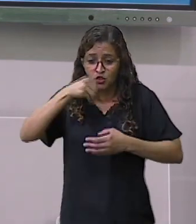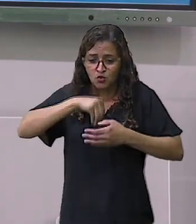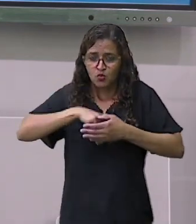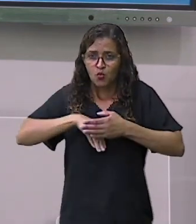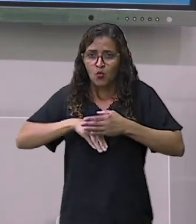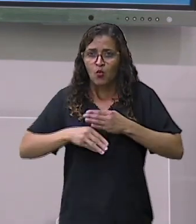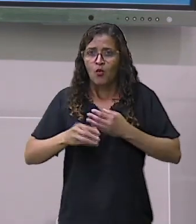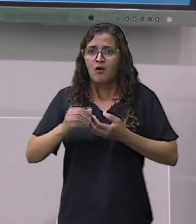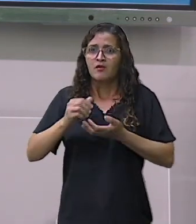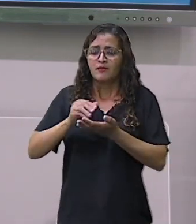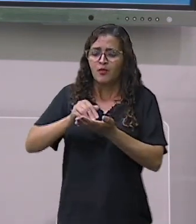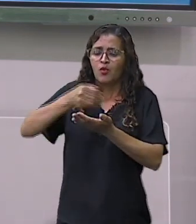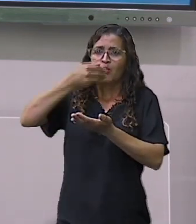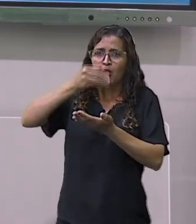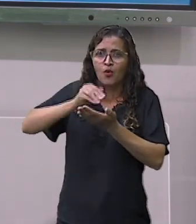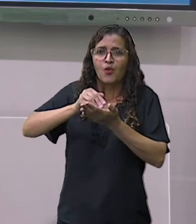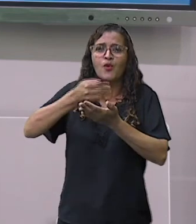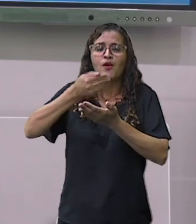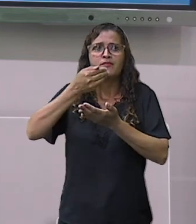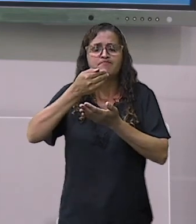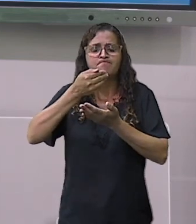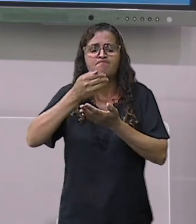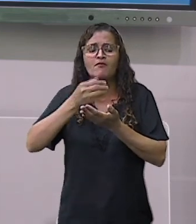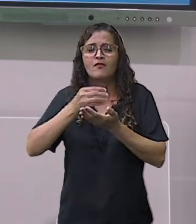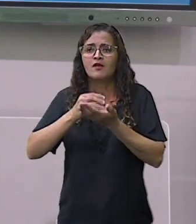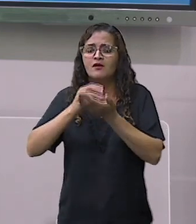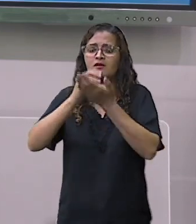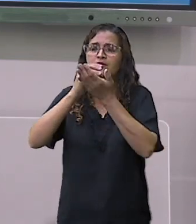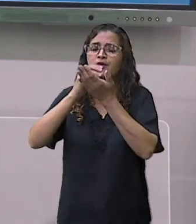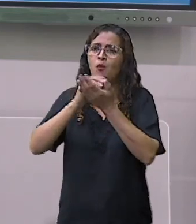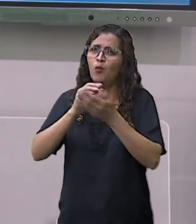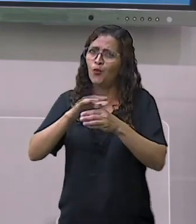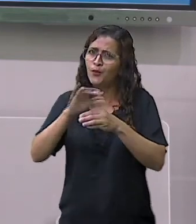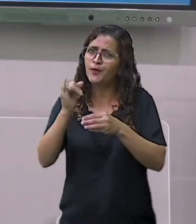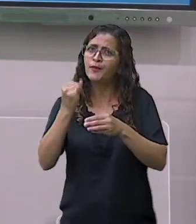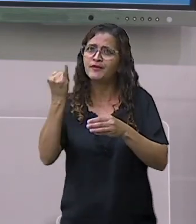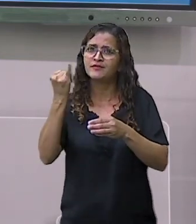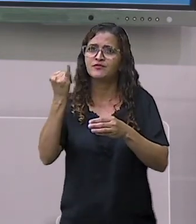E o vinagre também é feito com fungos.